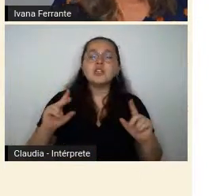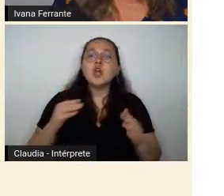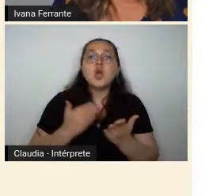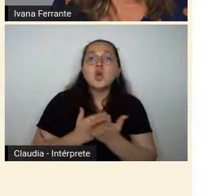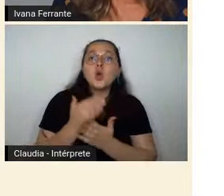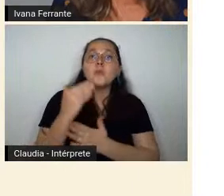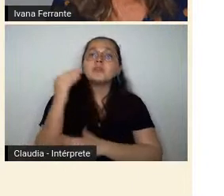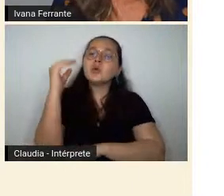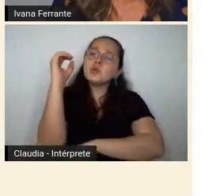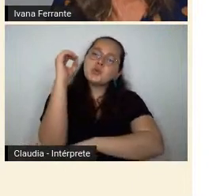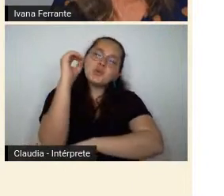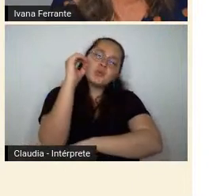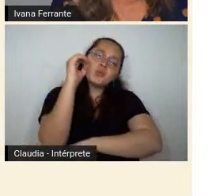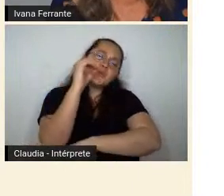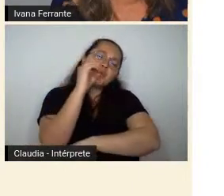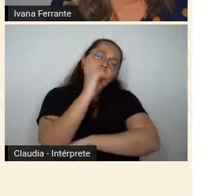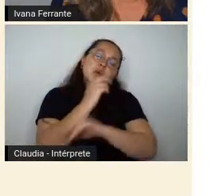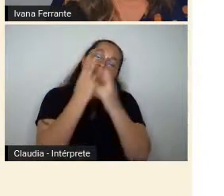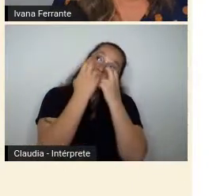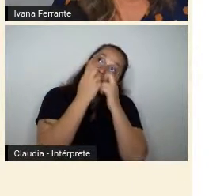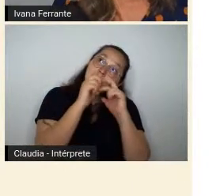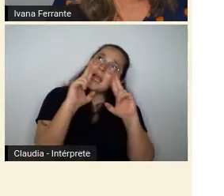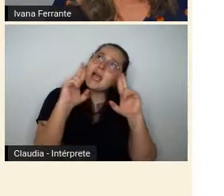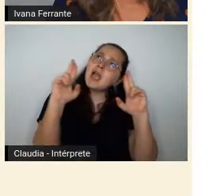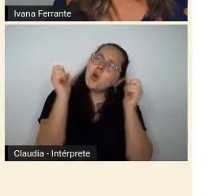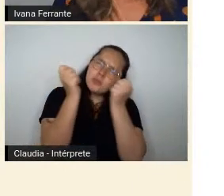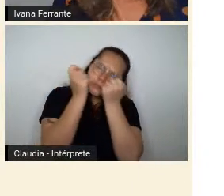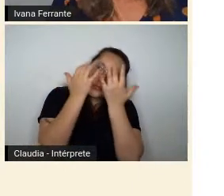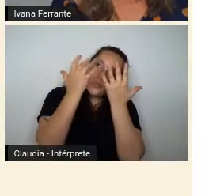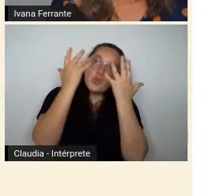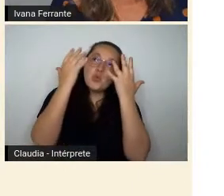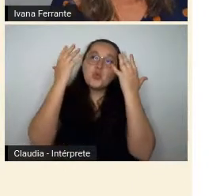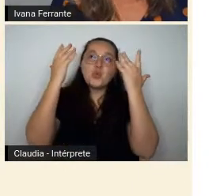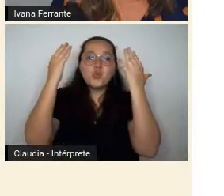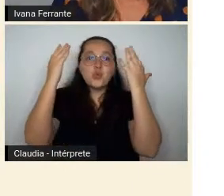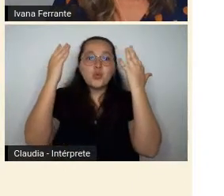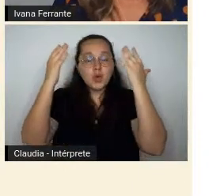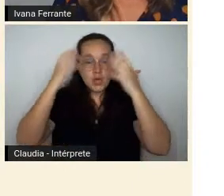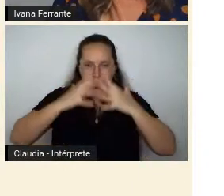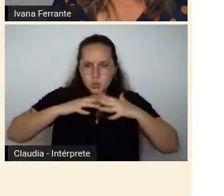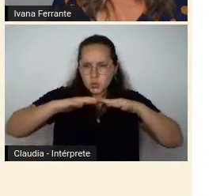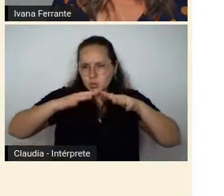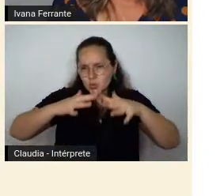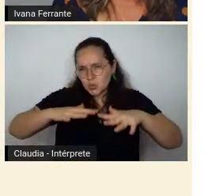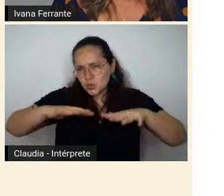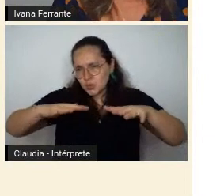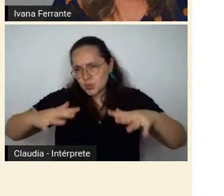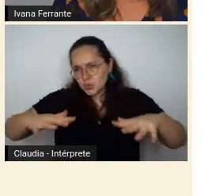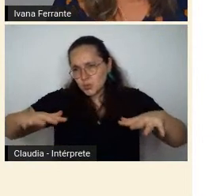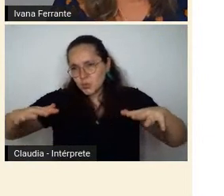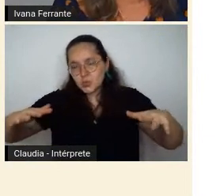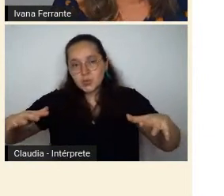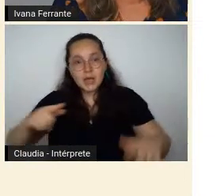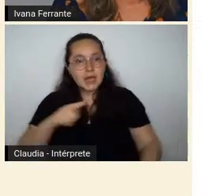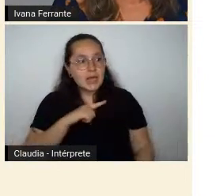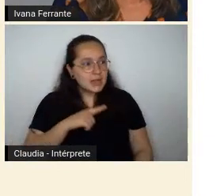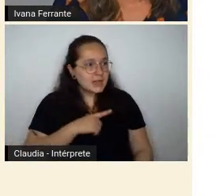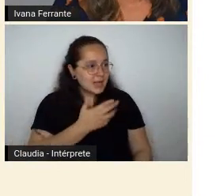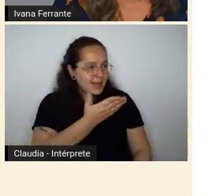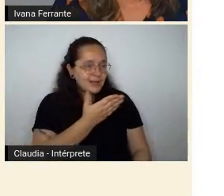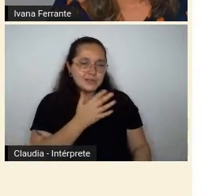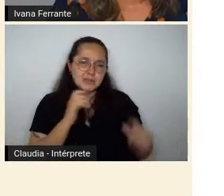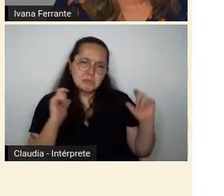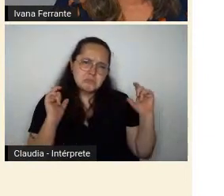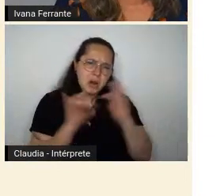divinos céus luminosos e imáculos, seu marimágeno, seu oceano, o seu bazar cosmopolitano,